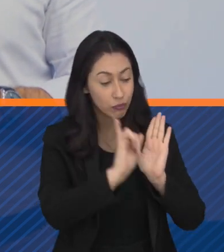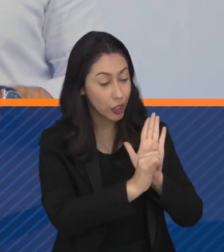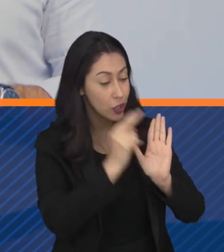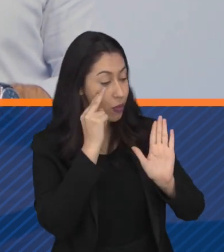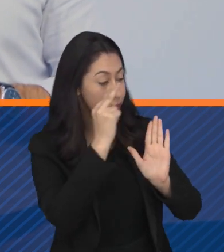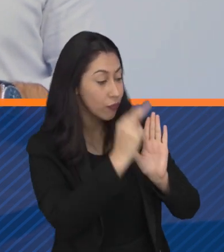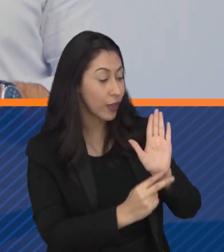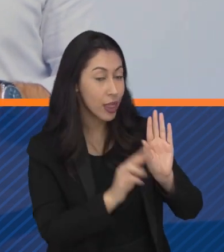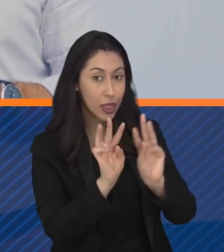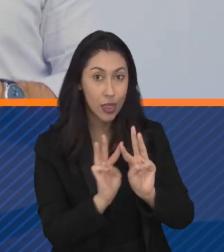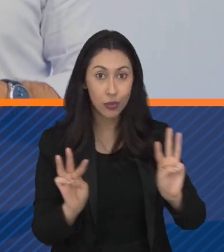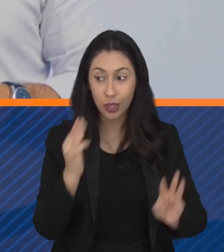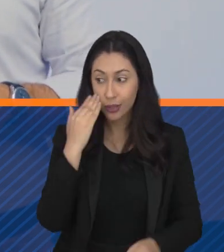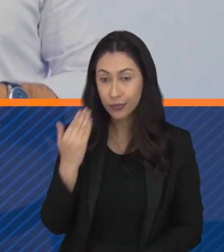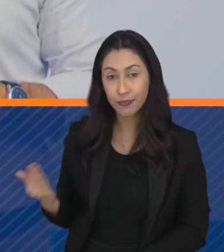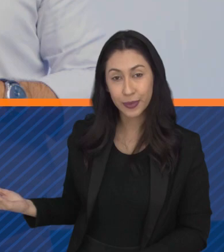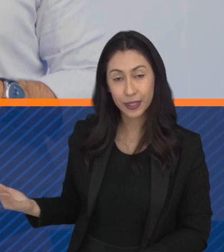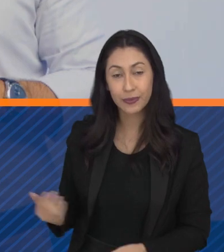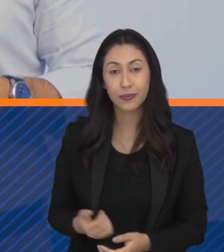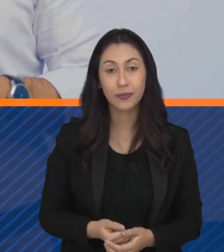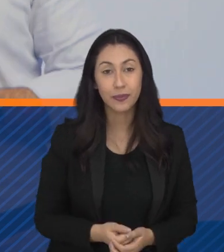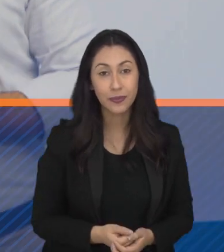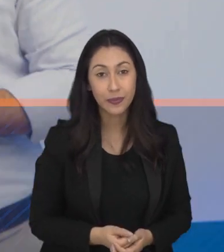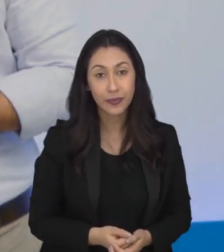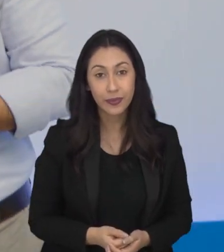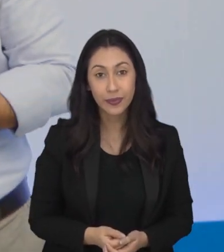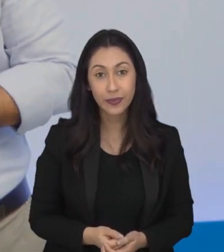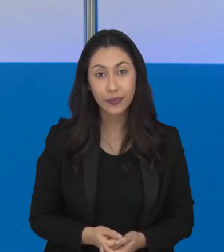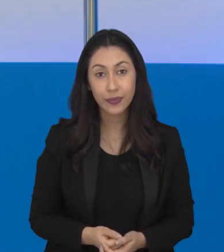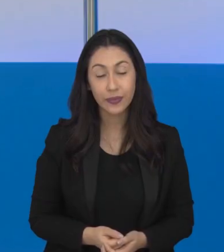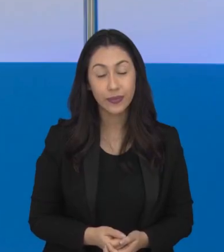comitê de bacias que está aparecendo aqui na tela.